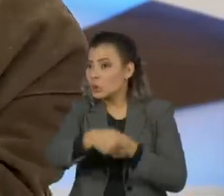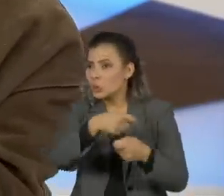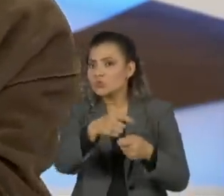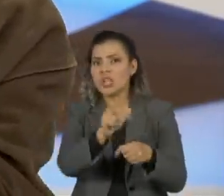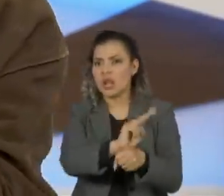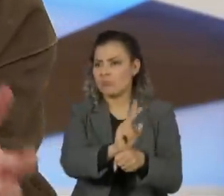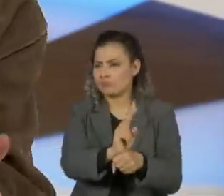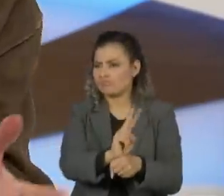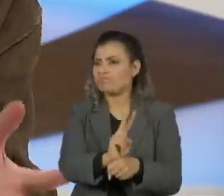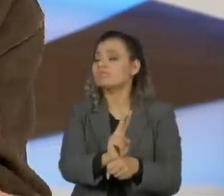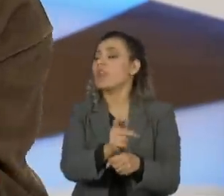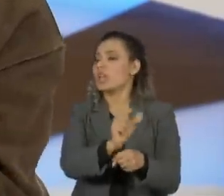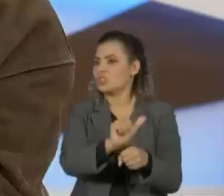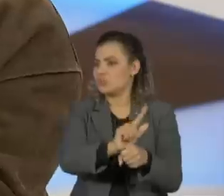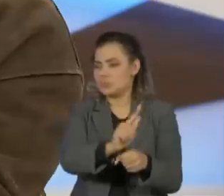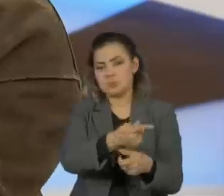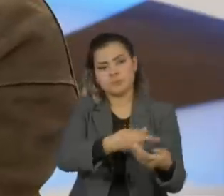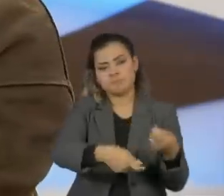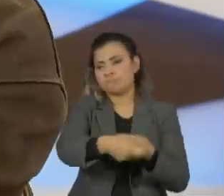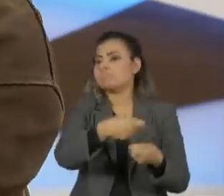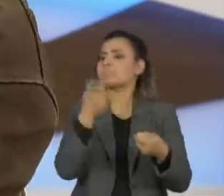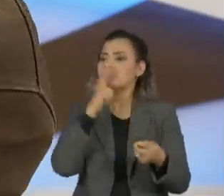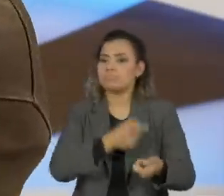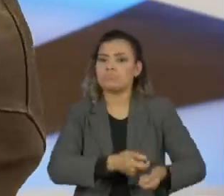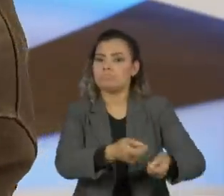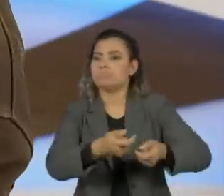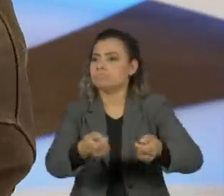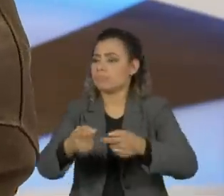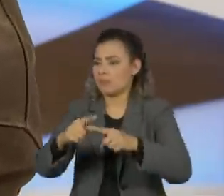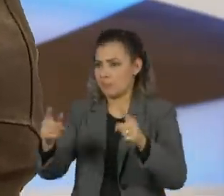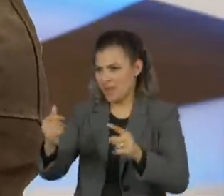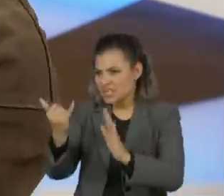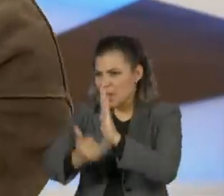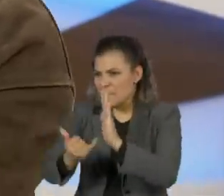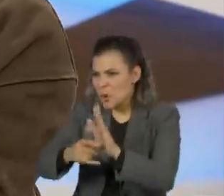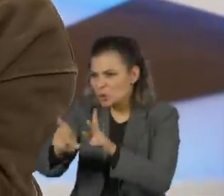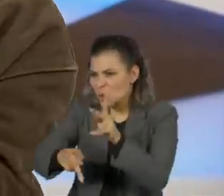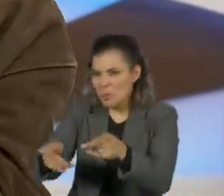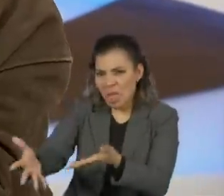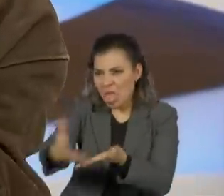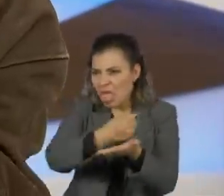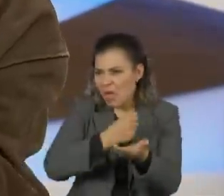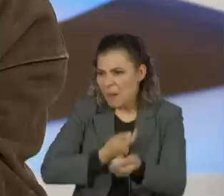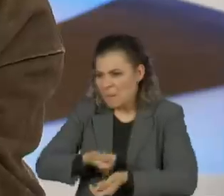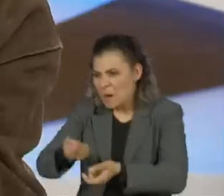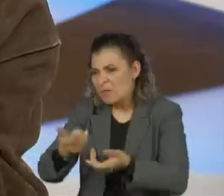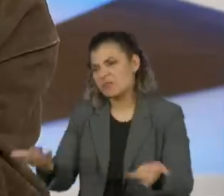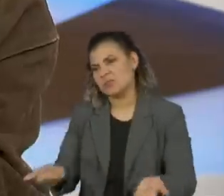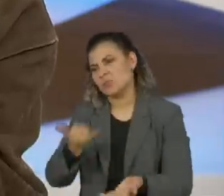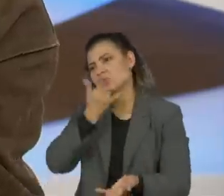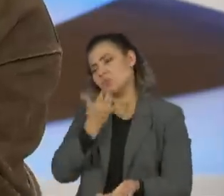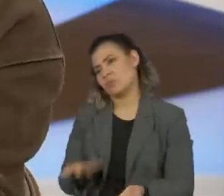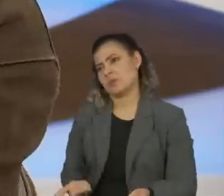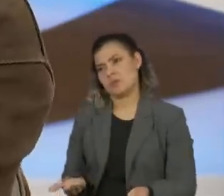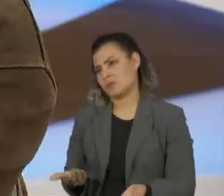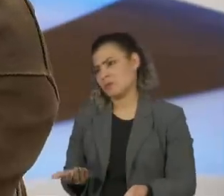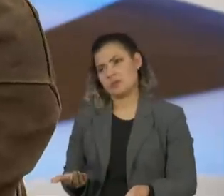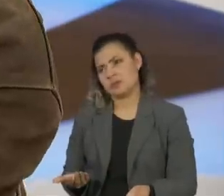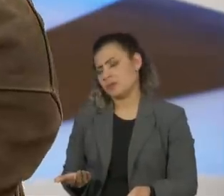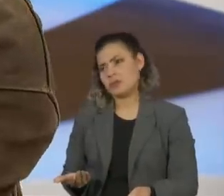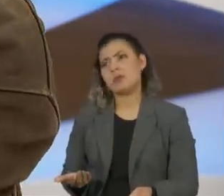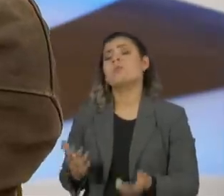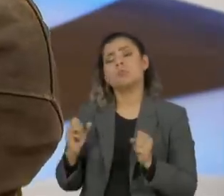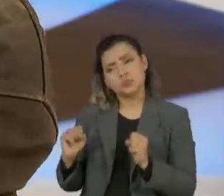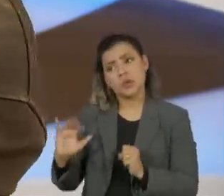você poderia sim, aí dar um assistencialismo, com esse dinheiro, e não com o imposto do povo, e aí você teria esse insumo para poder sim. Acontecia isso nas